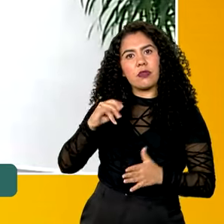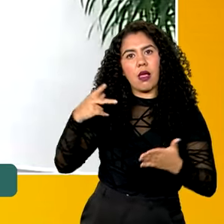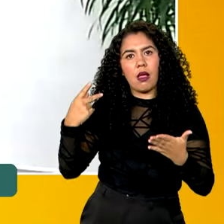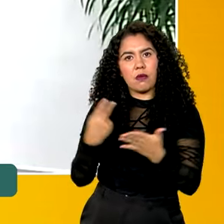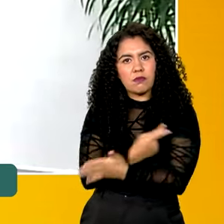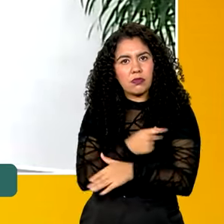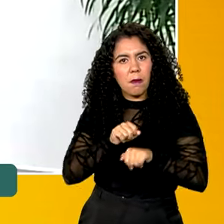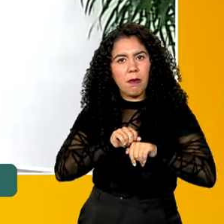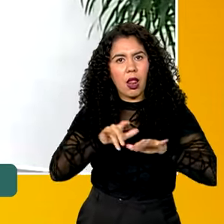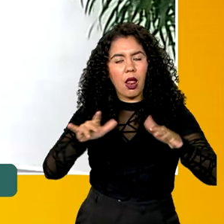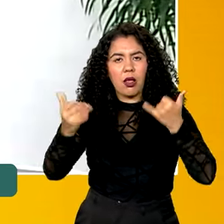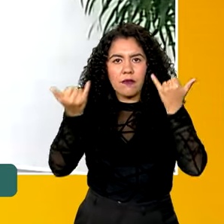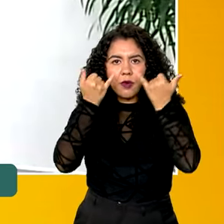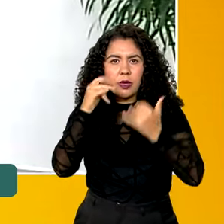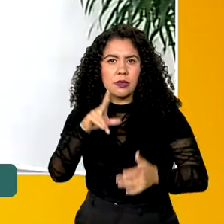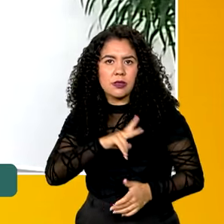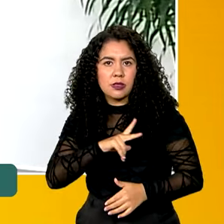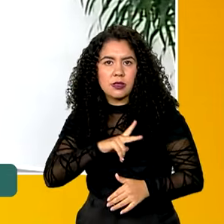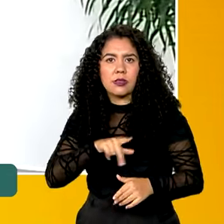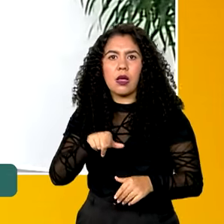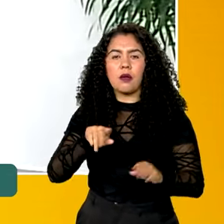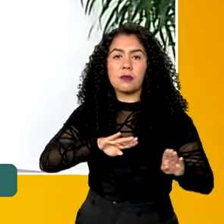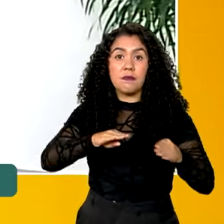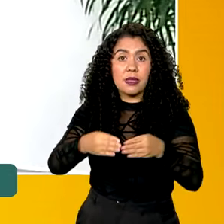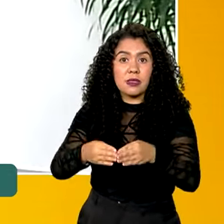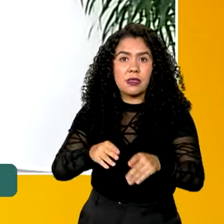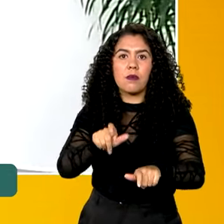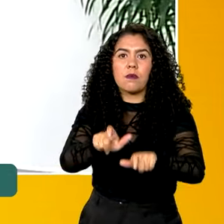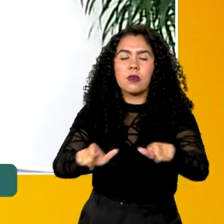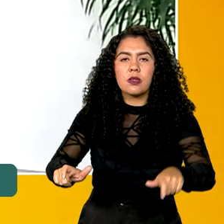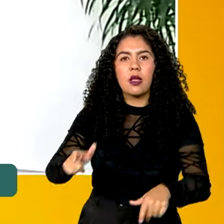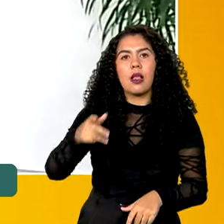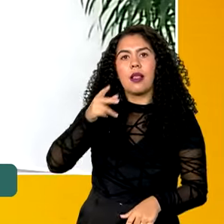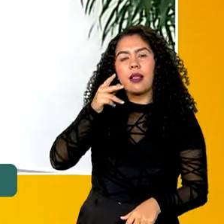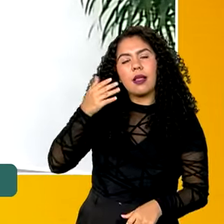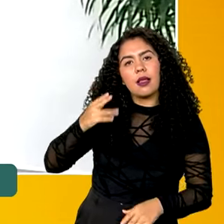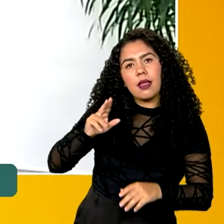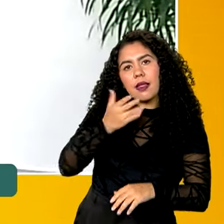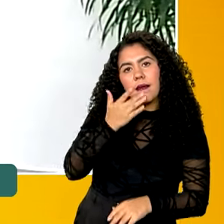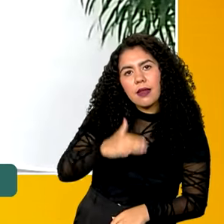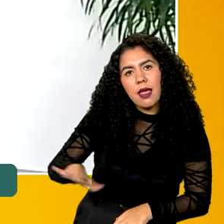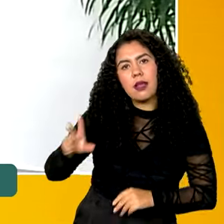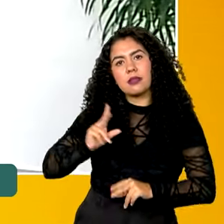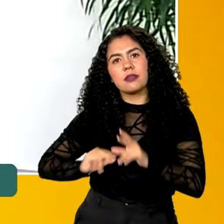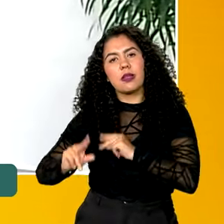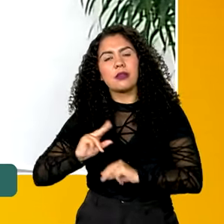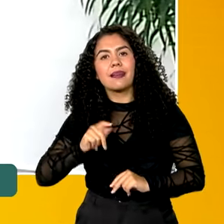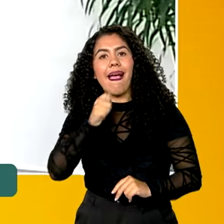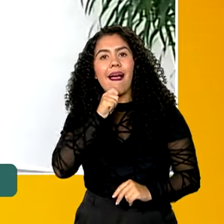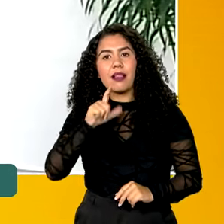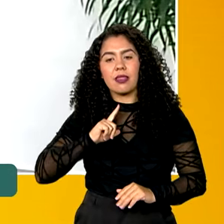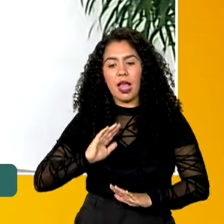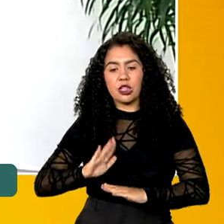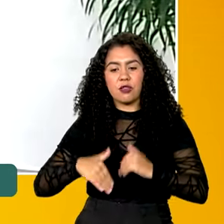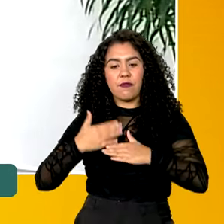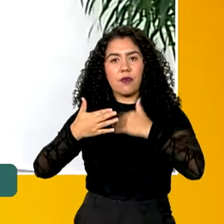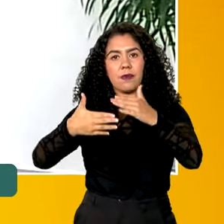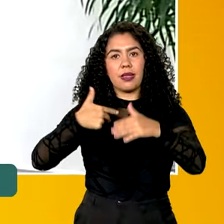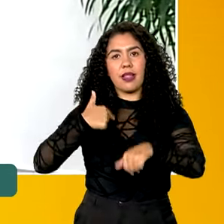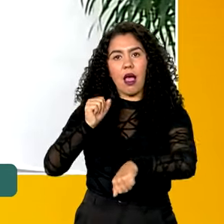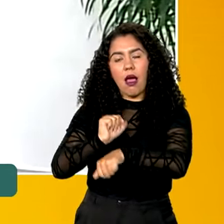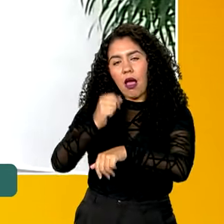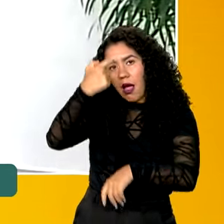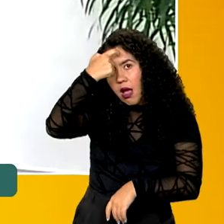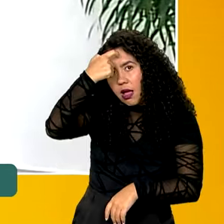dados pessoais desse público, né? São pessoas em desenvolvimento, pessoas ainda num estágio de amadurecimento, e a lei exige que o